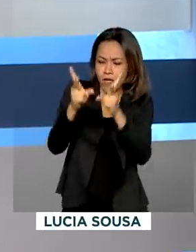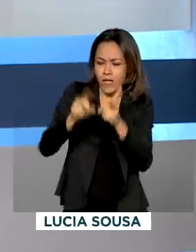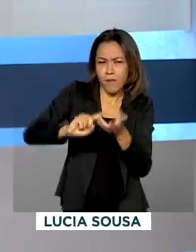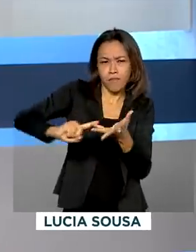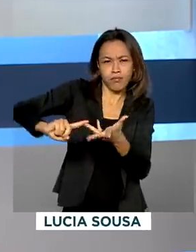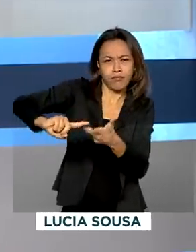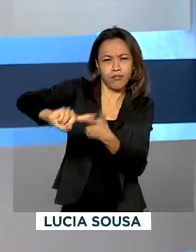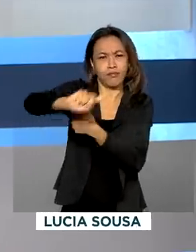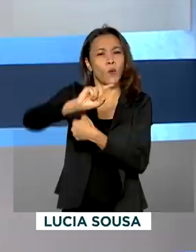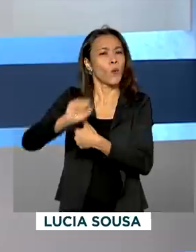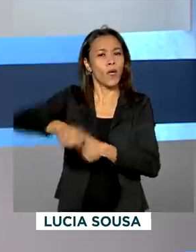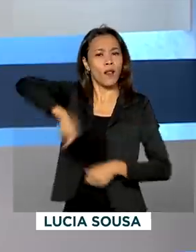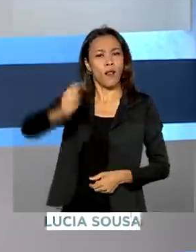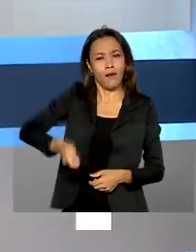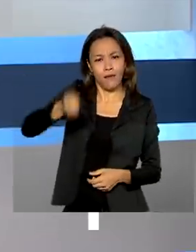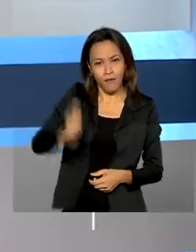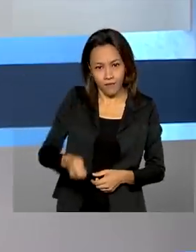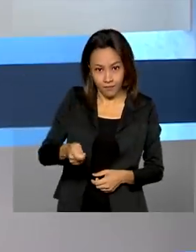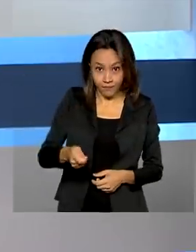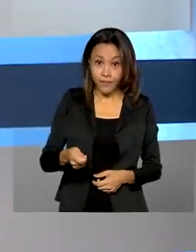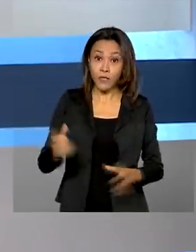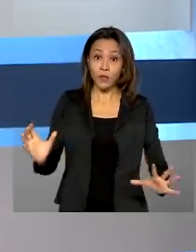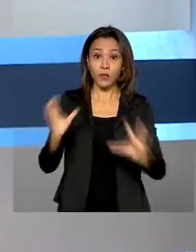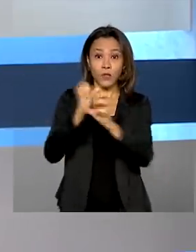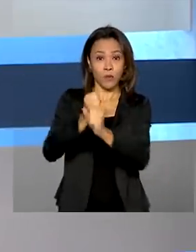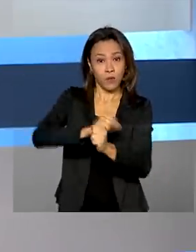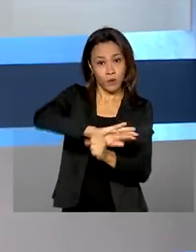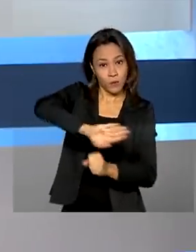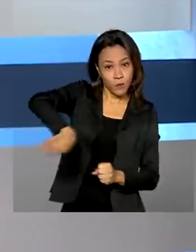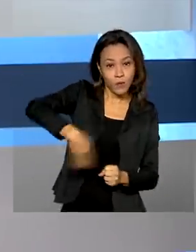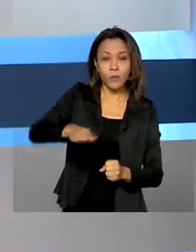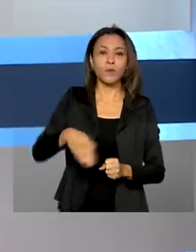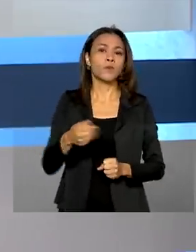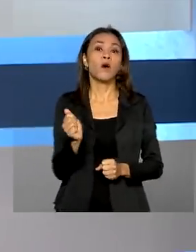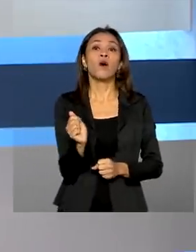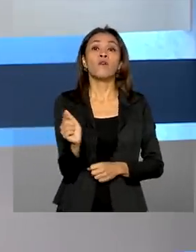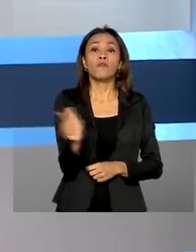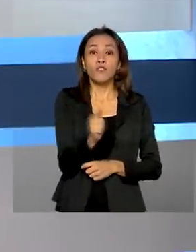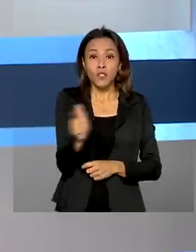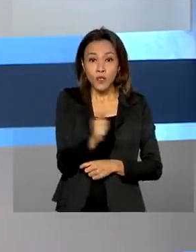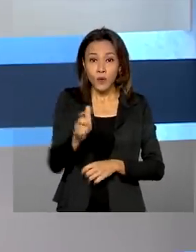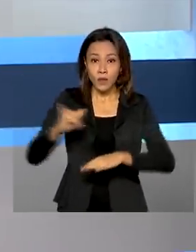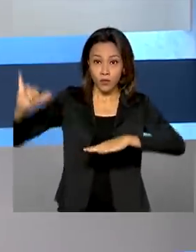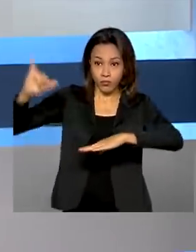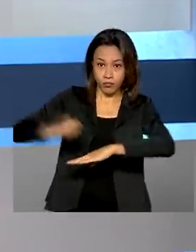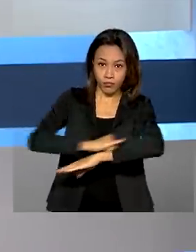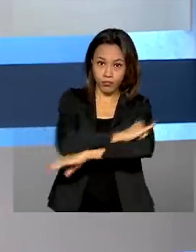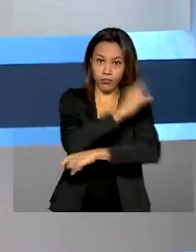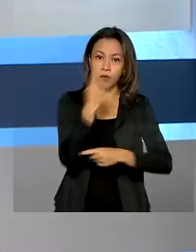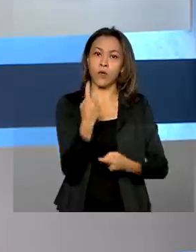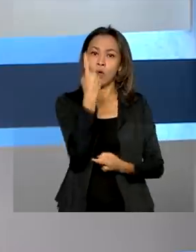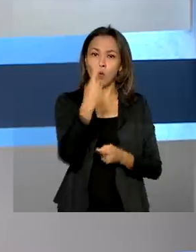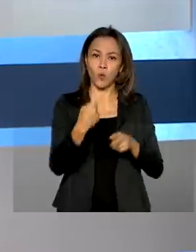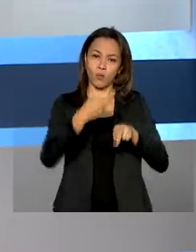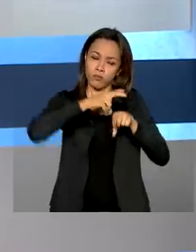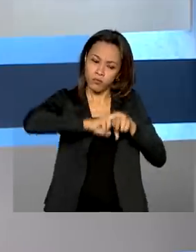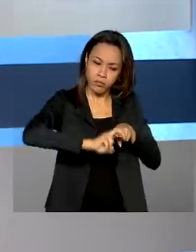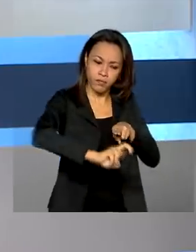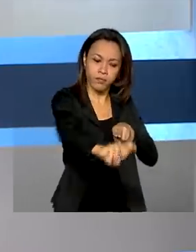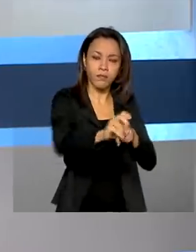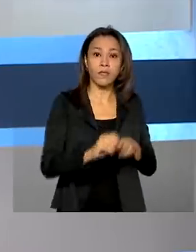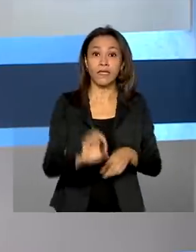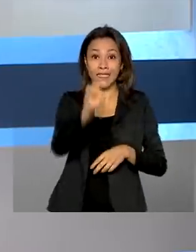de leilões na área de infraestrutura. No total, foram concedidos 22 aeroportos, um trecho ferroviário e cinco